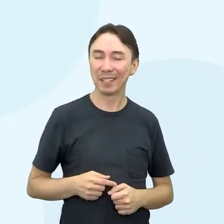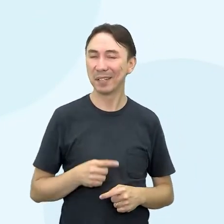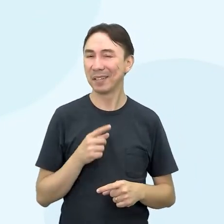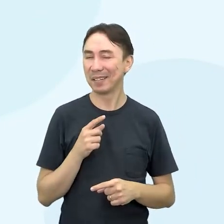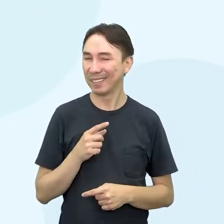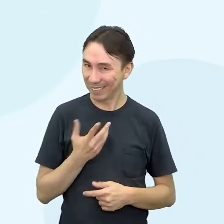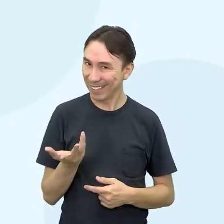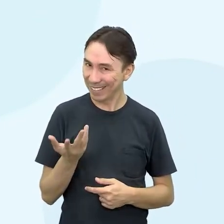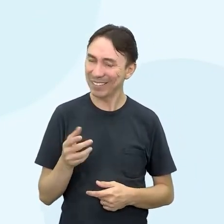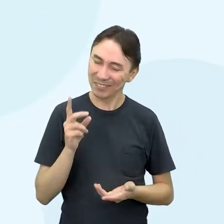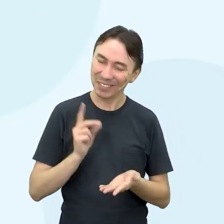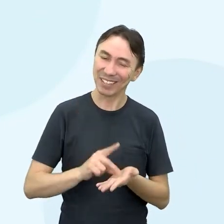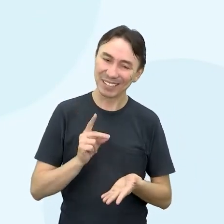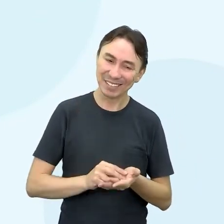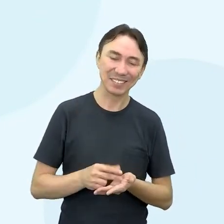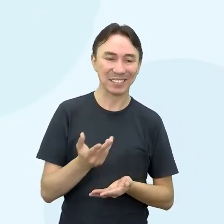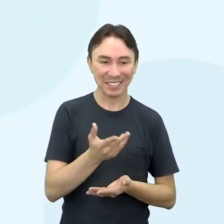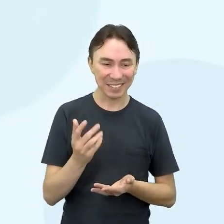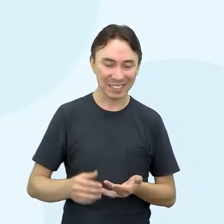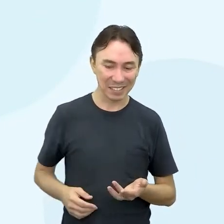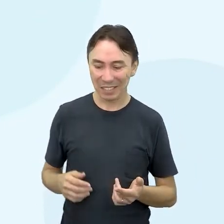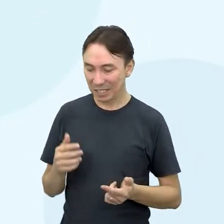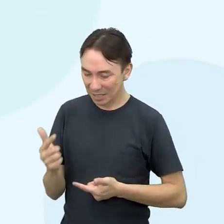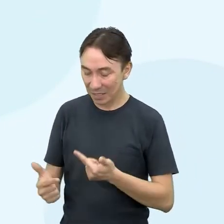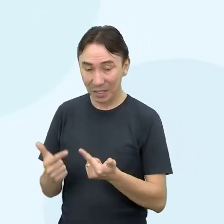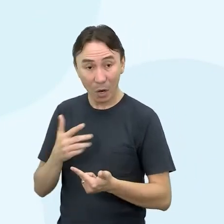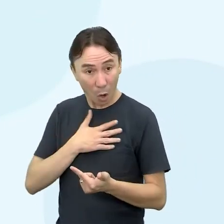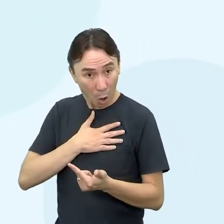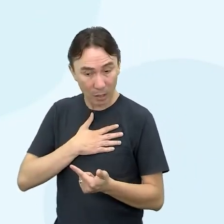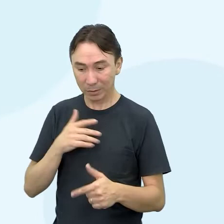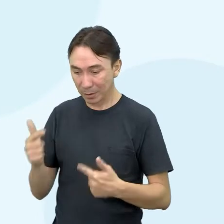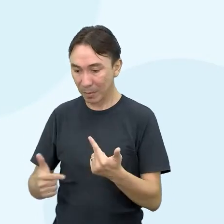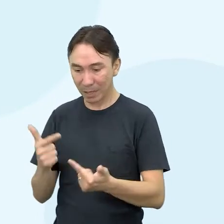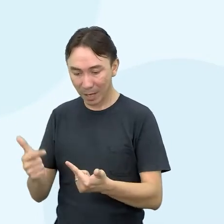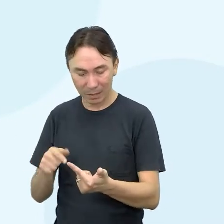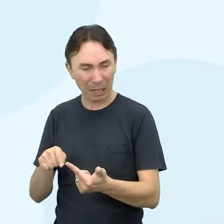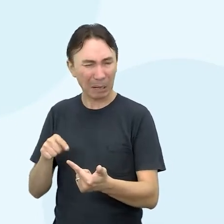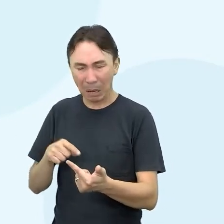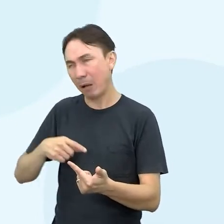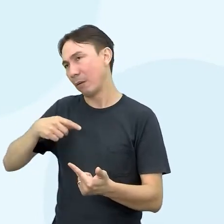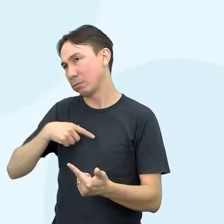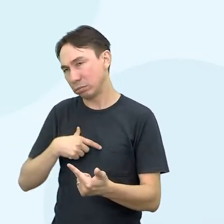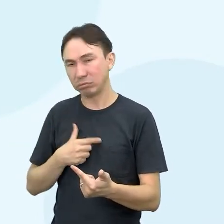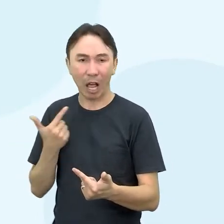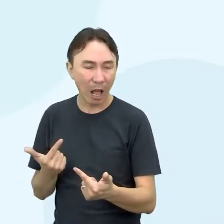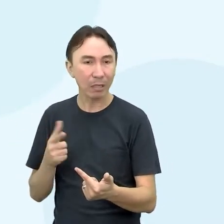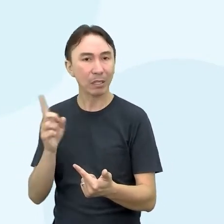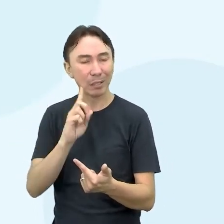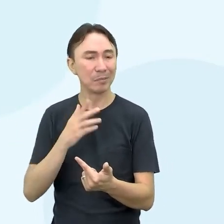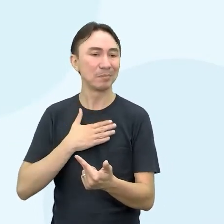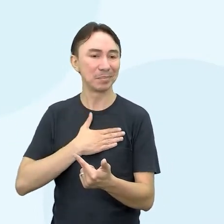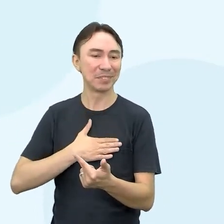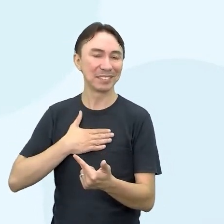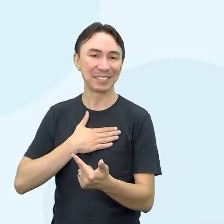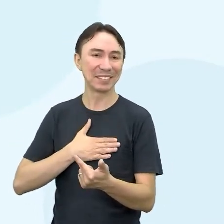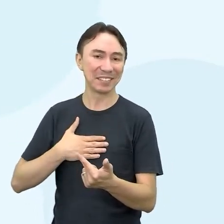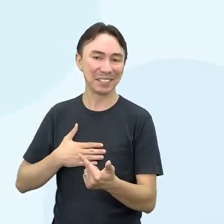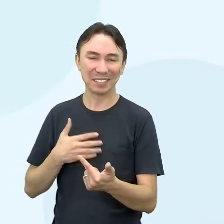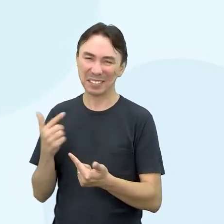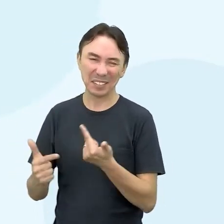o que você gosta, aquele trabalho já não é mais trabalho. Ele é prazer. Continuando aí, olha lá. A